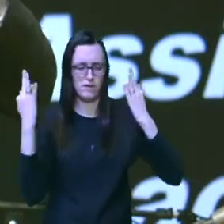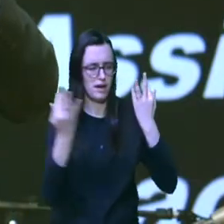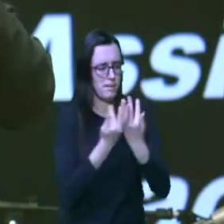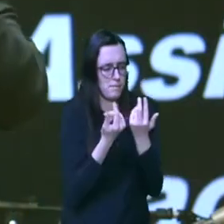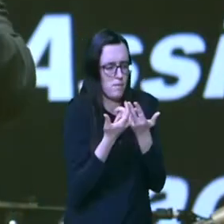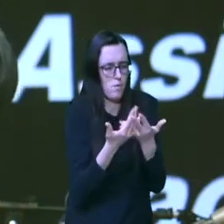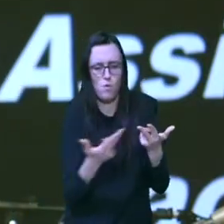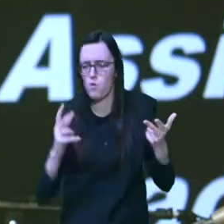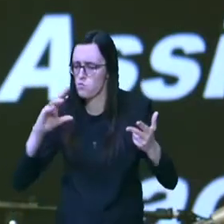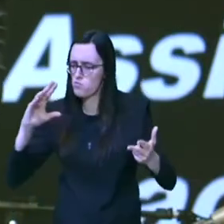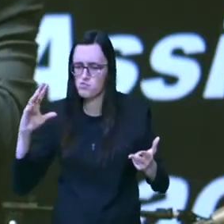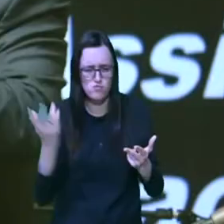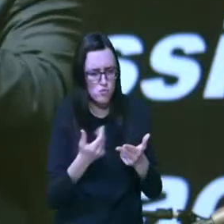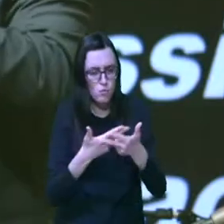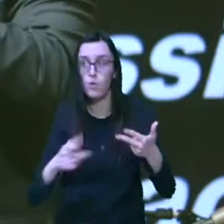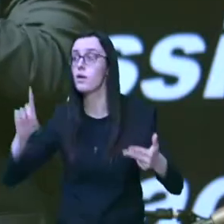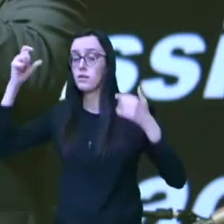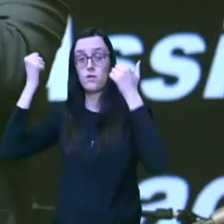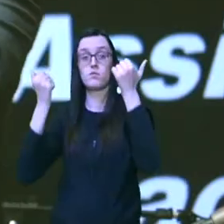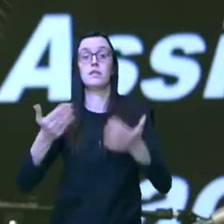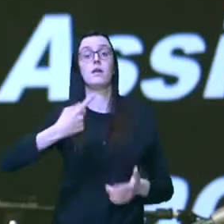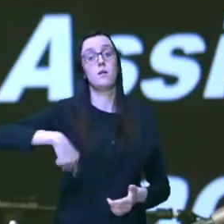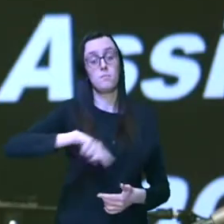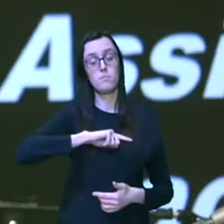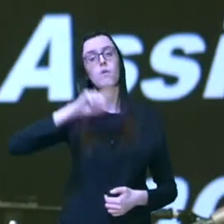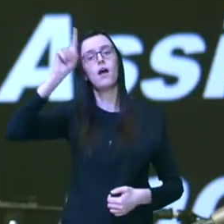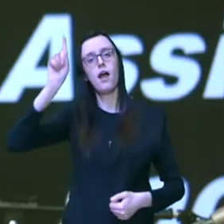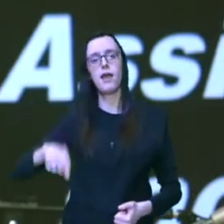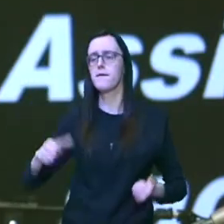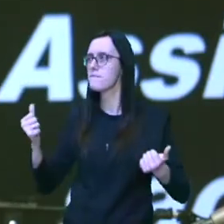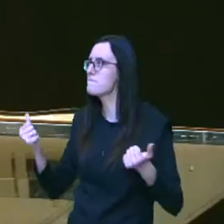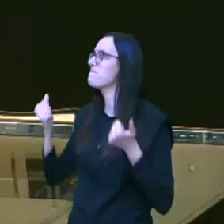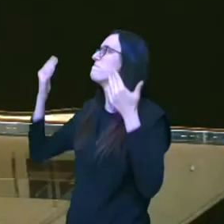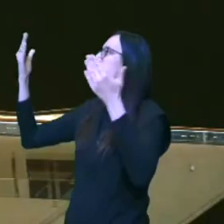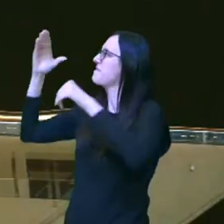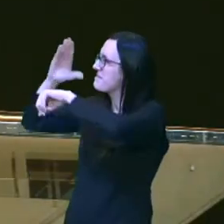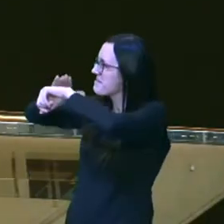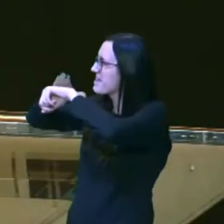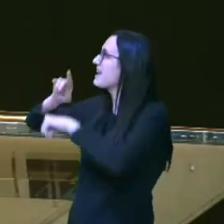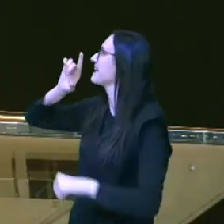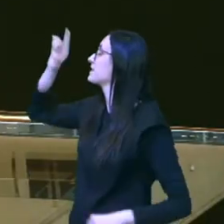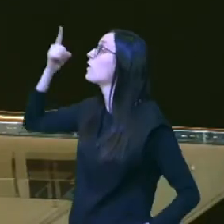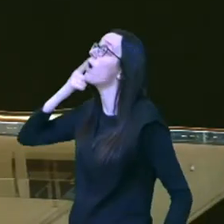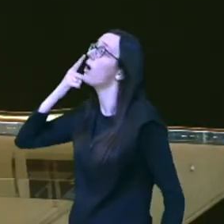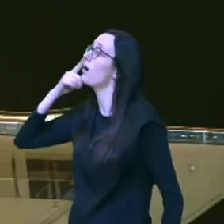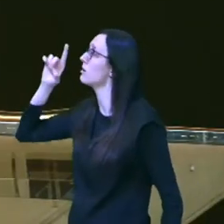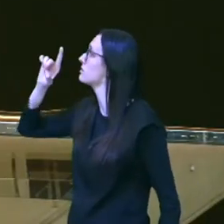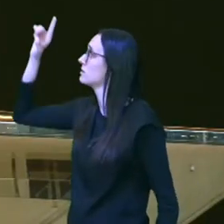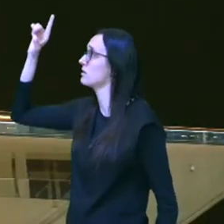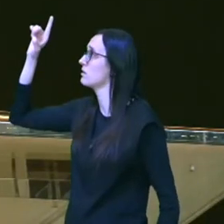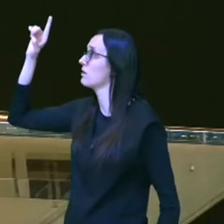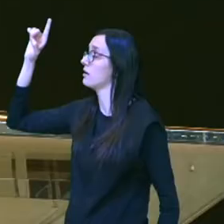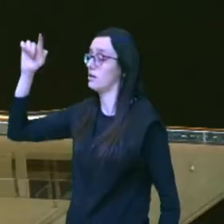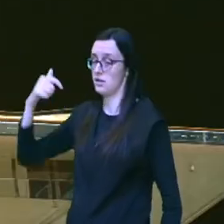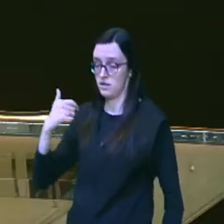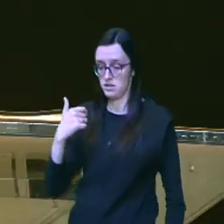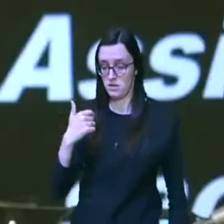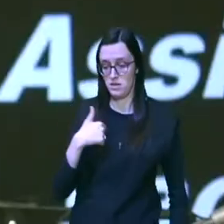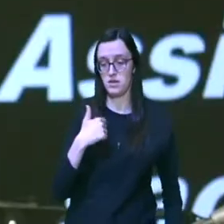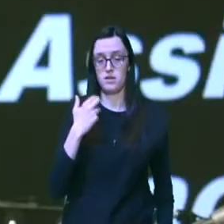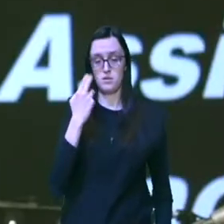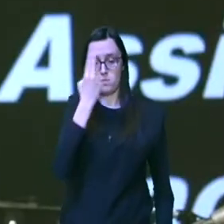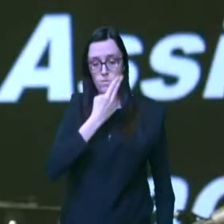recursos ou tudo aquilo que o Senhor colocou para nós estão à disposição do Senhor dizendo Senhor sou um instrumento